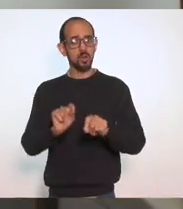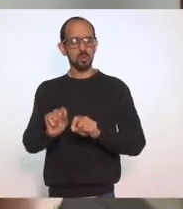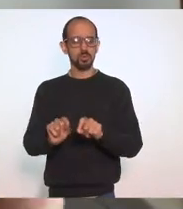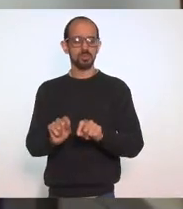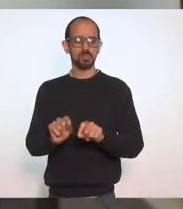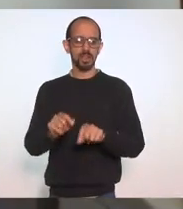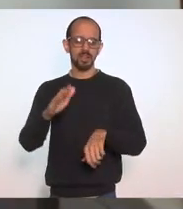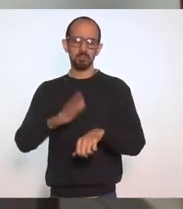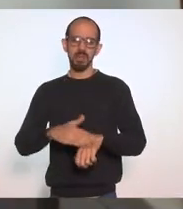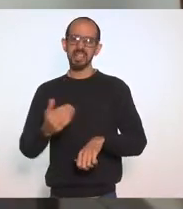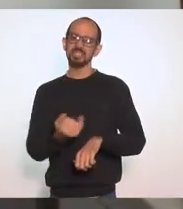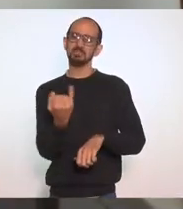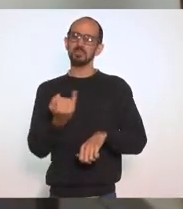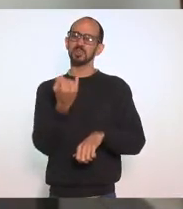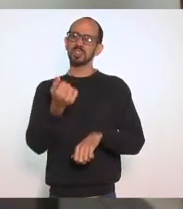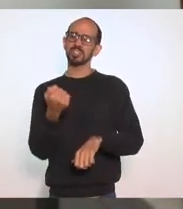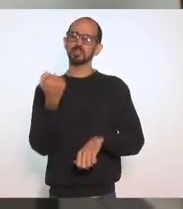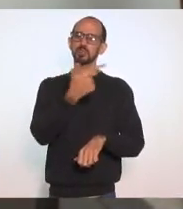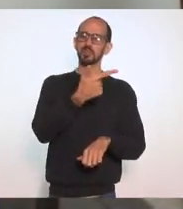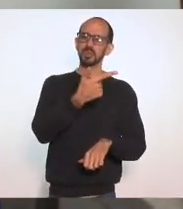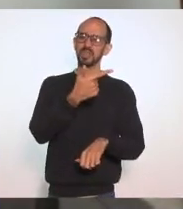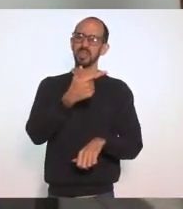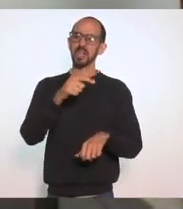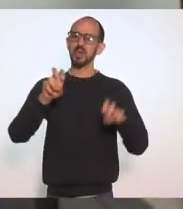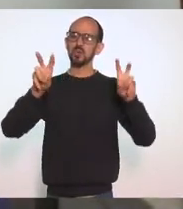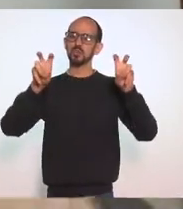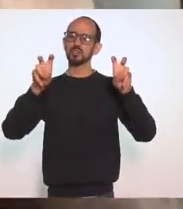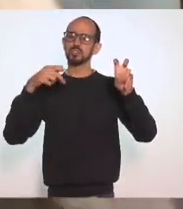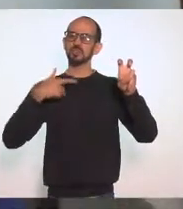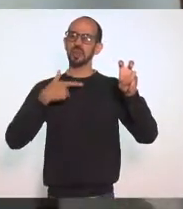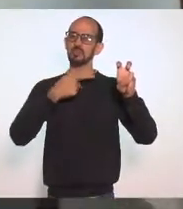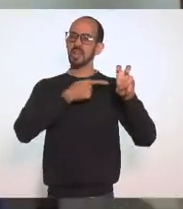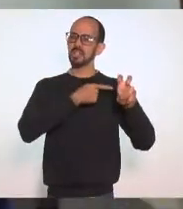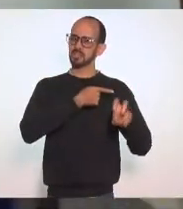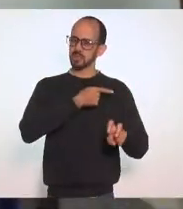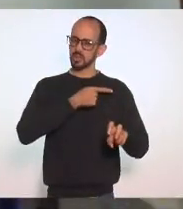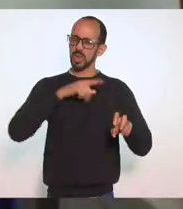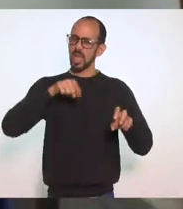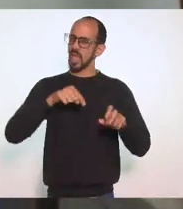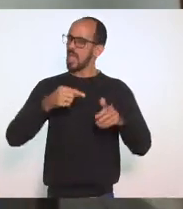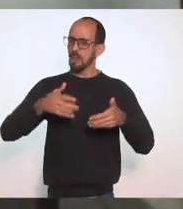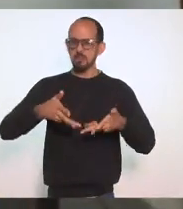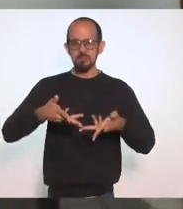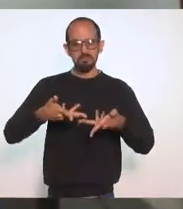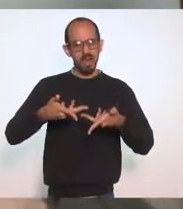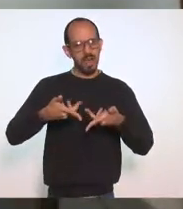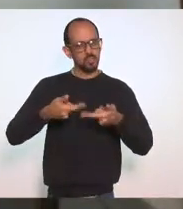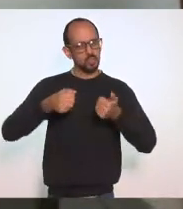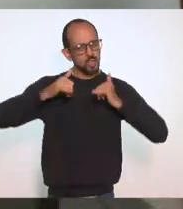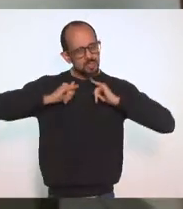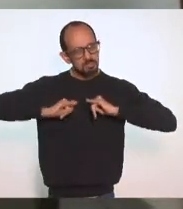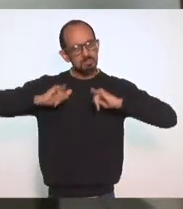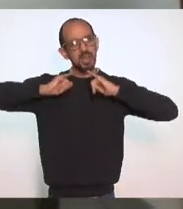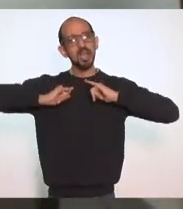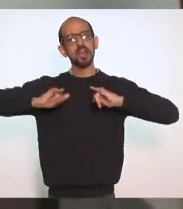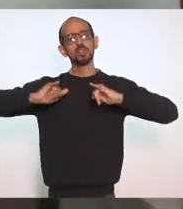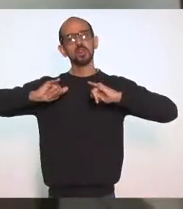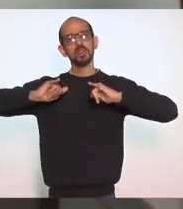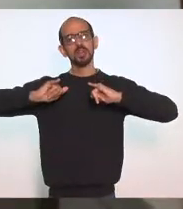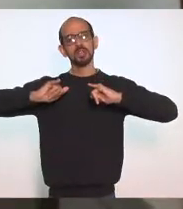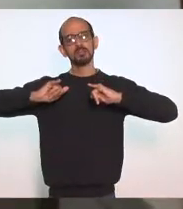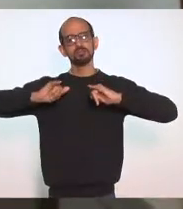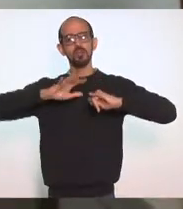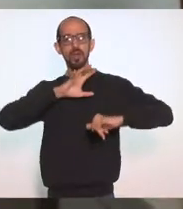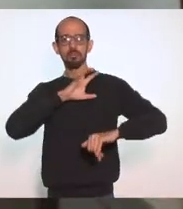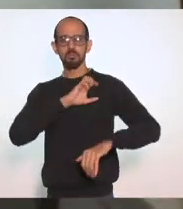Do que o título Diz pastor Ou não pastor É uma excelente Pregadora Da mensagem Do amor Livre